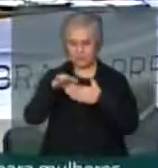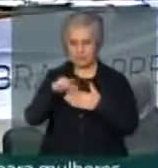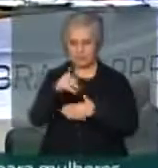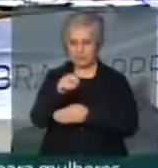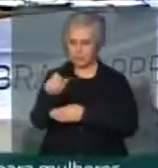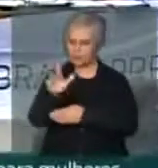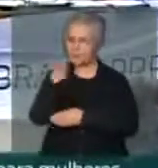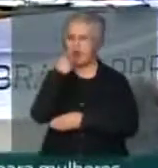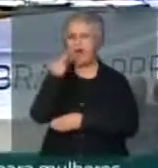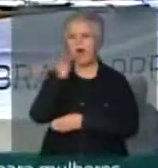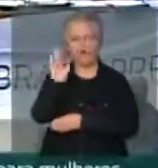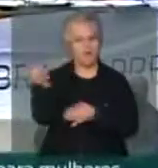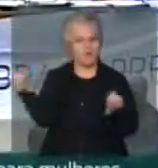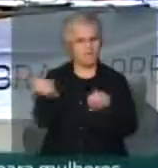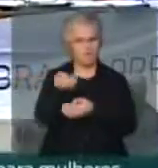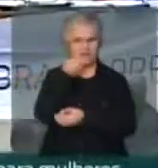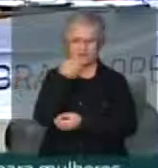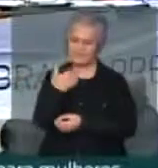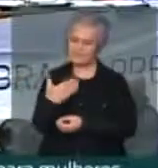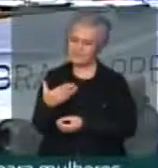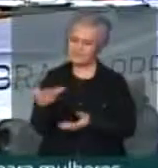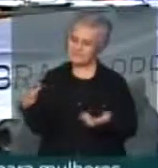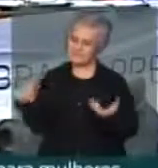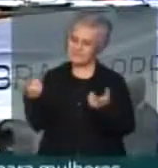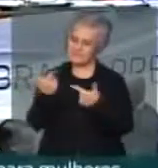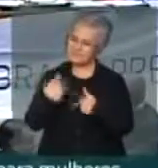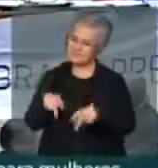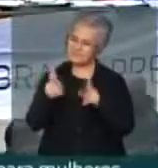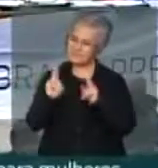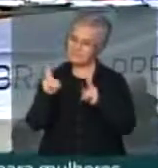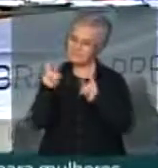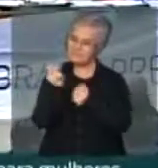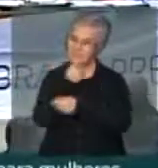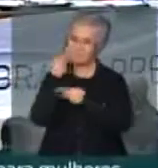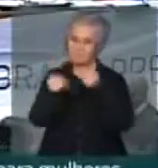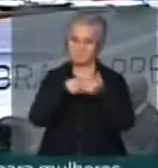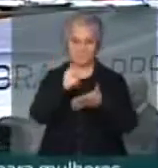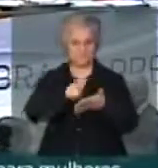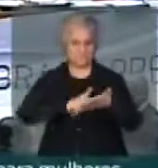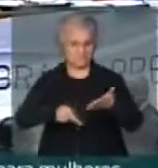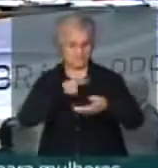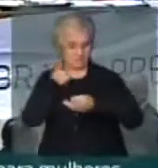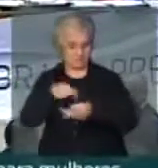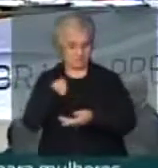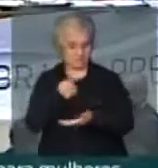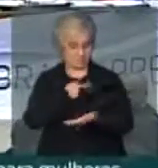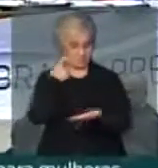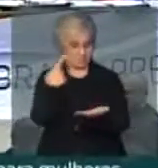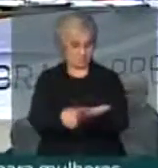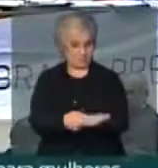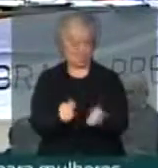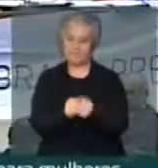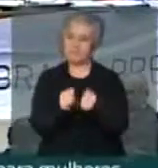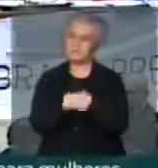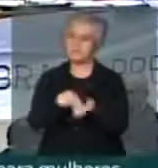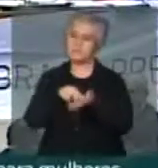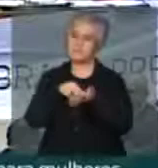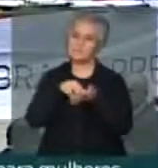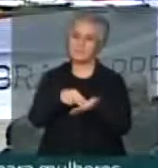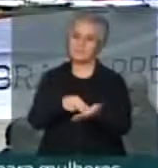de forma brilhante Sempre poeticamente afirmando o nosso compromisso com